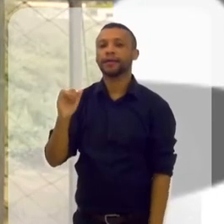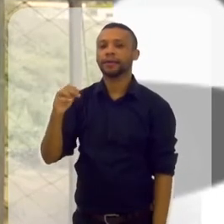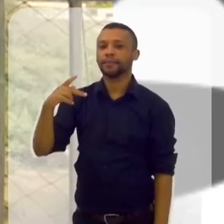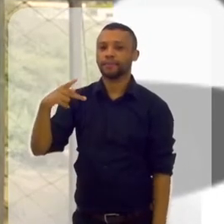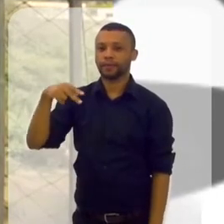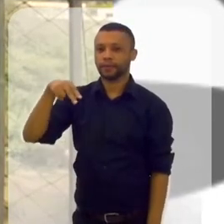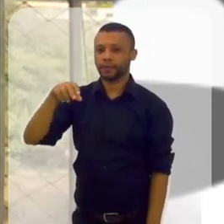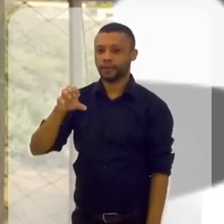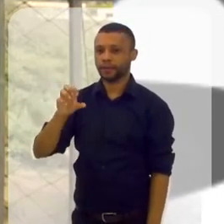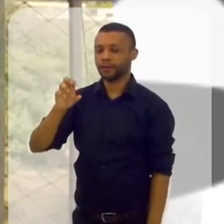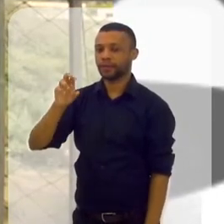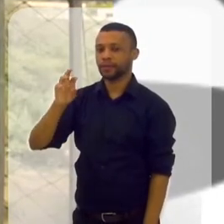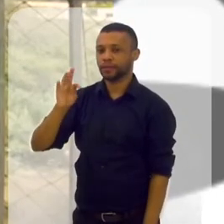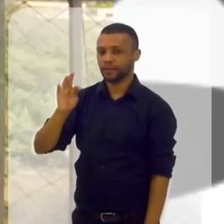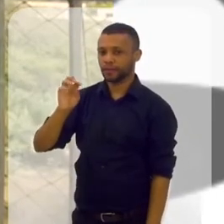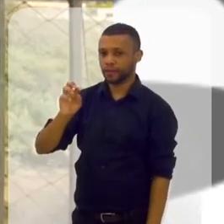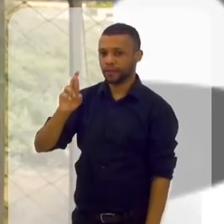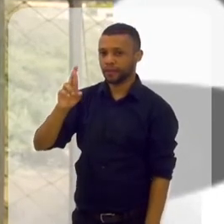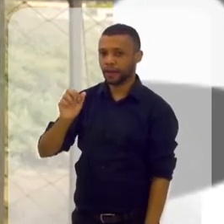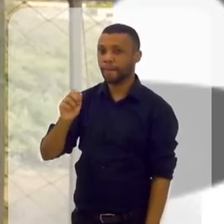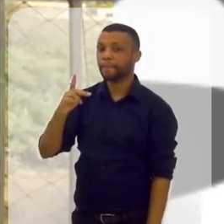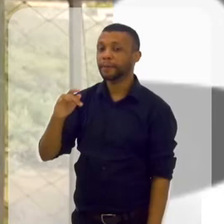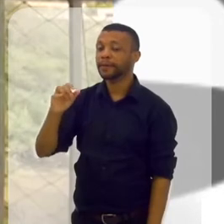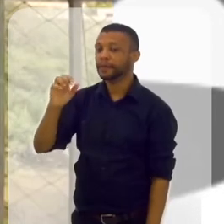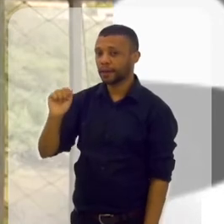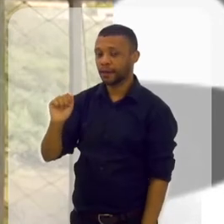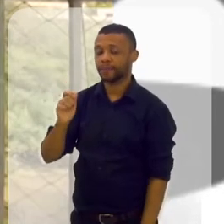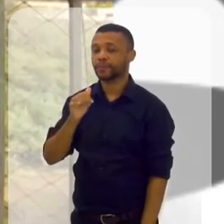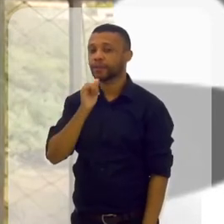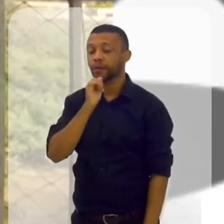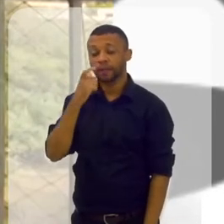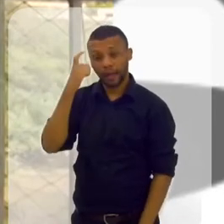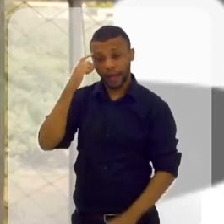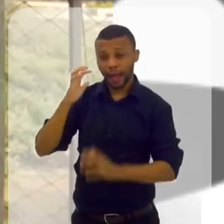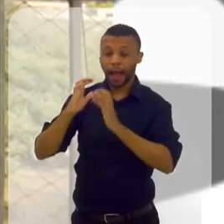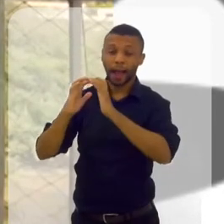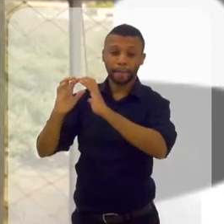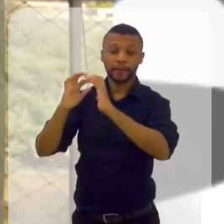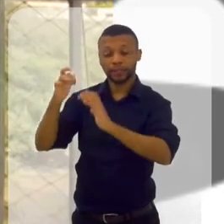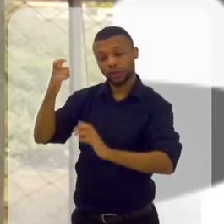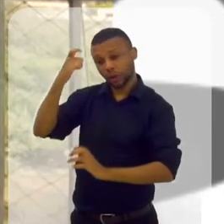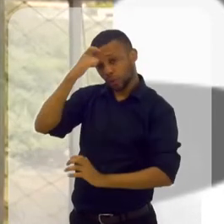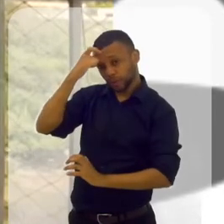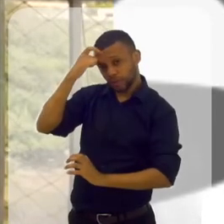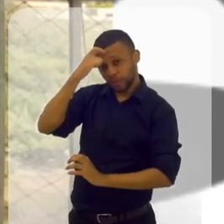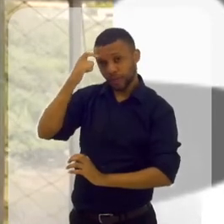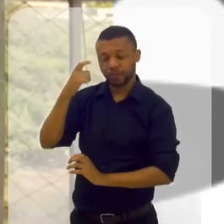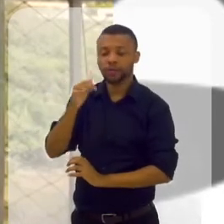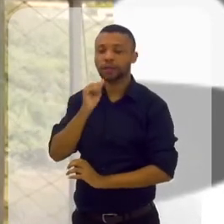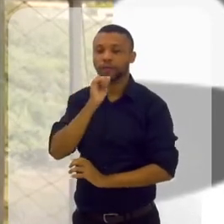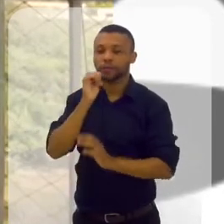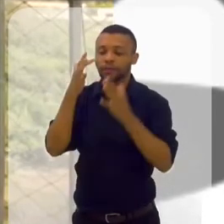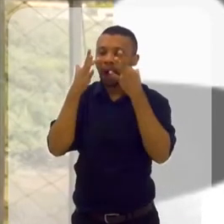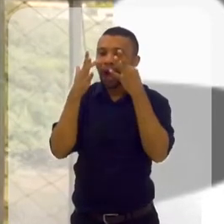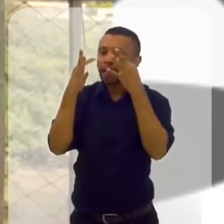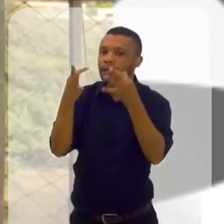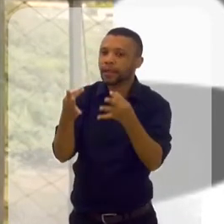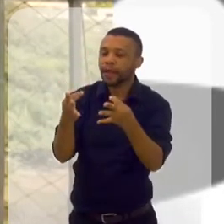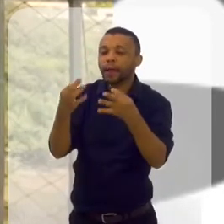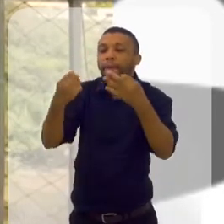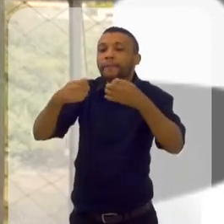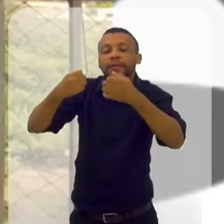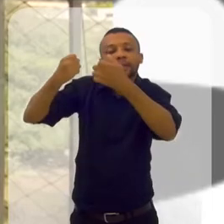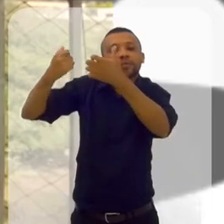assim, nós temos a mente consciente, que representa 5% do que nós somos. O que é a mente consciente? É aquilo que te faz prestar atenção em mim agora.